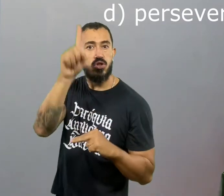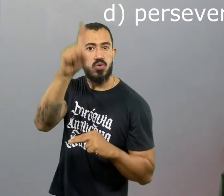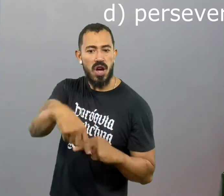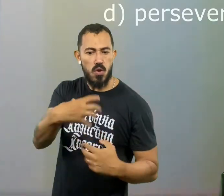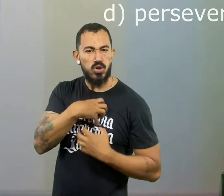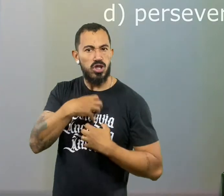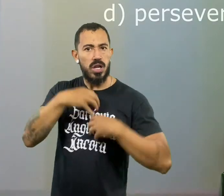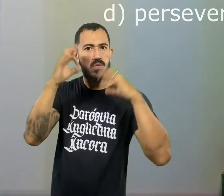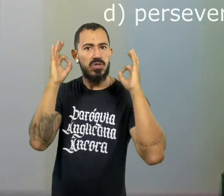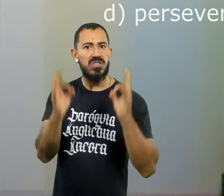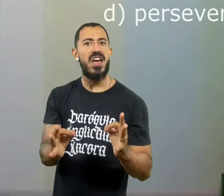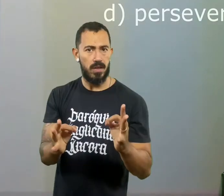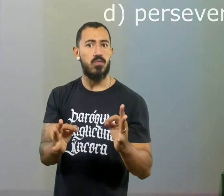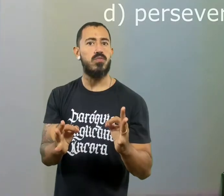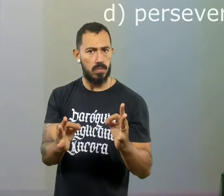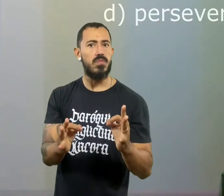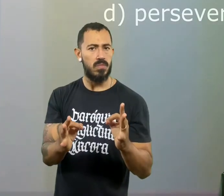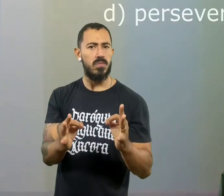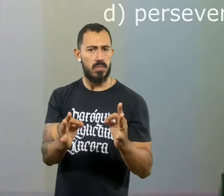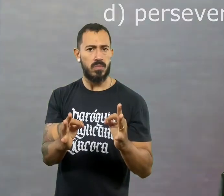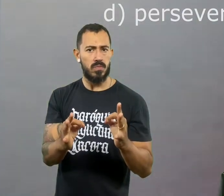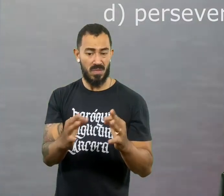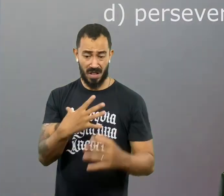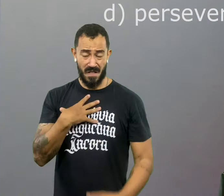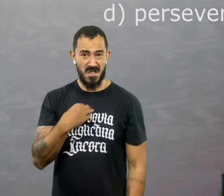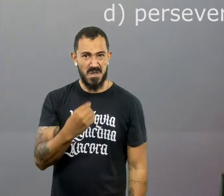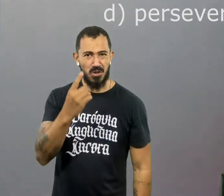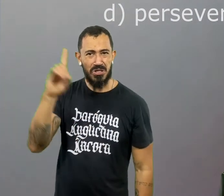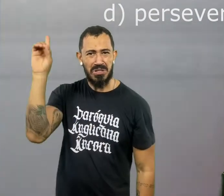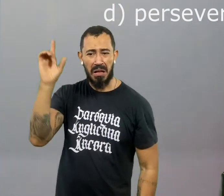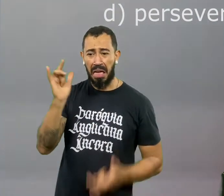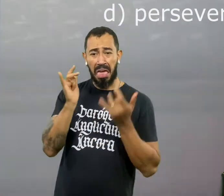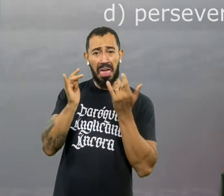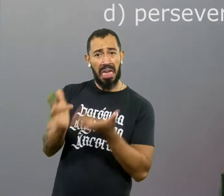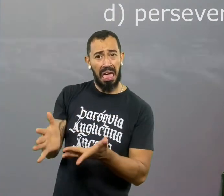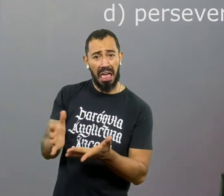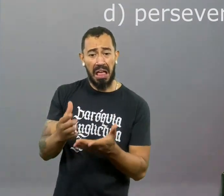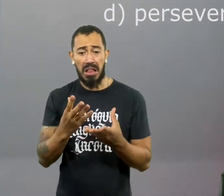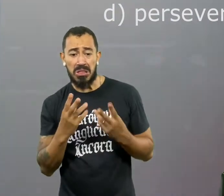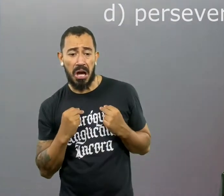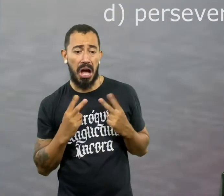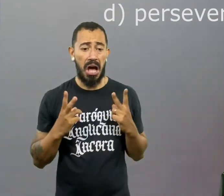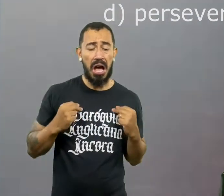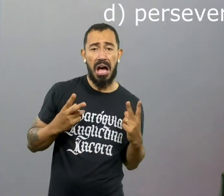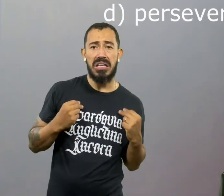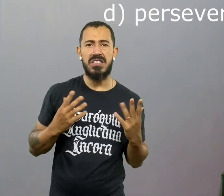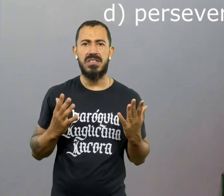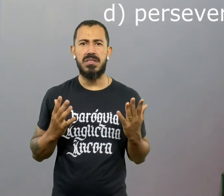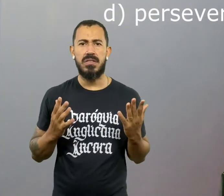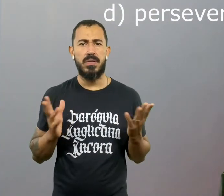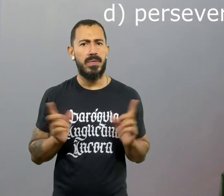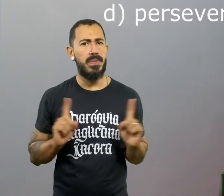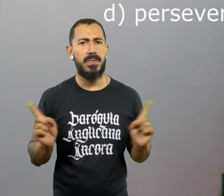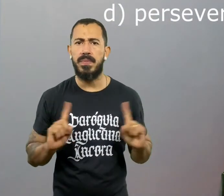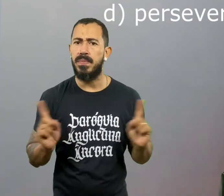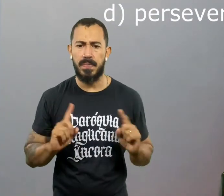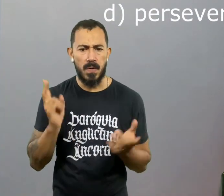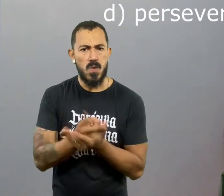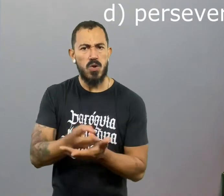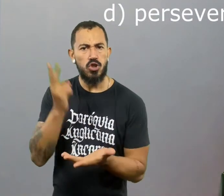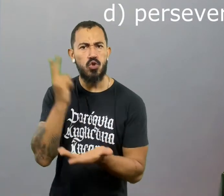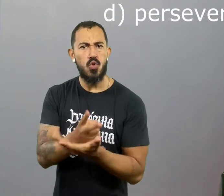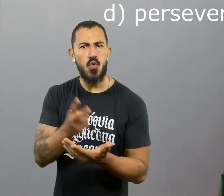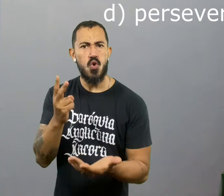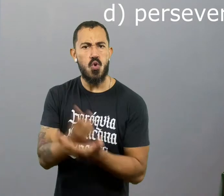permeada de perseverança. Os filhos de Deus não abandonam projetos. Nós não somos abandonadores de projetos. Nós somos